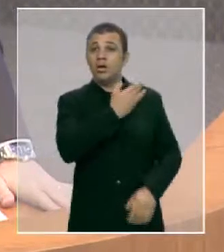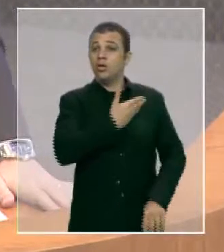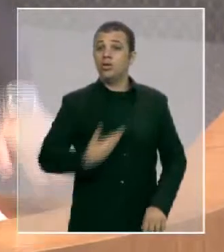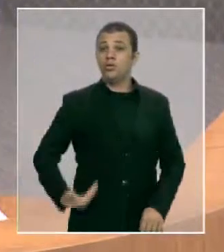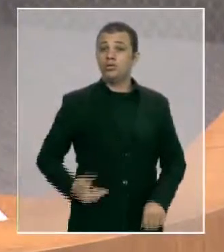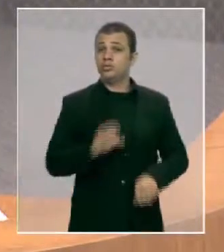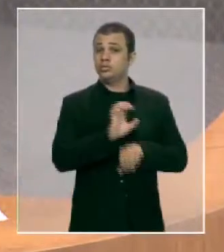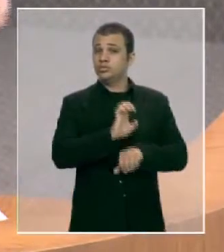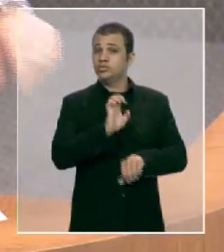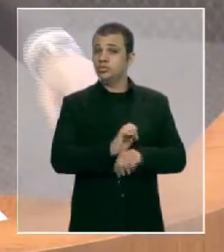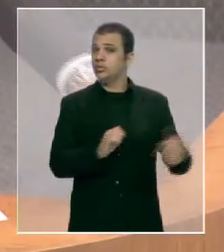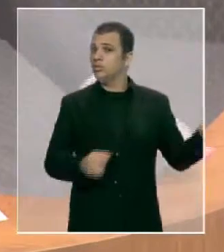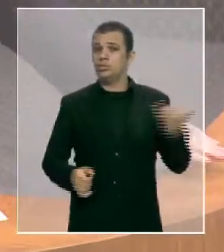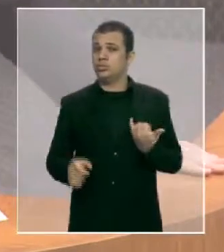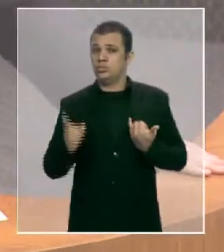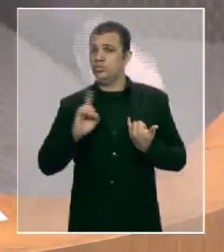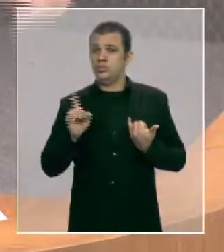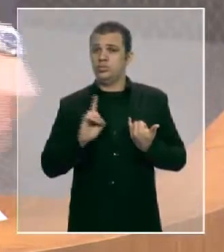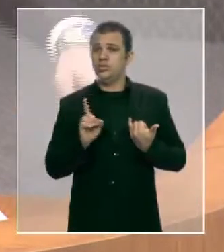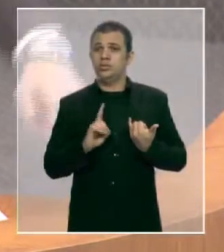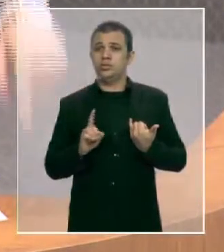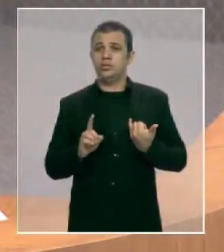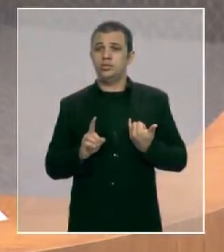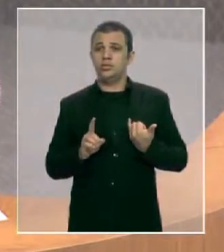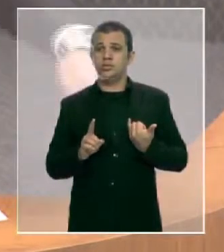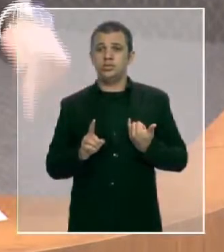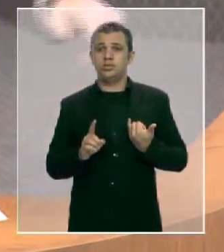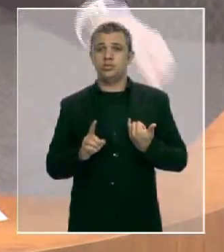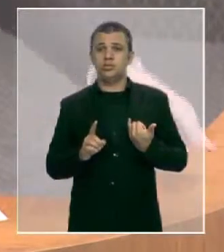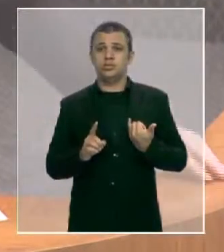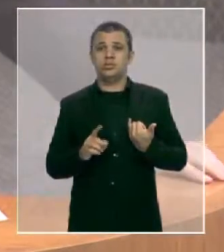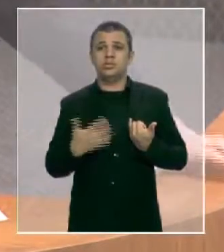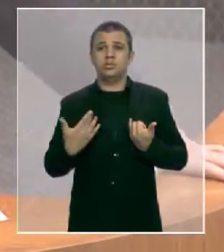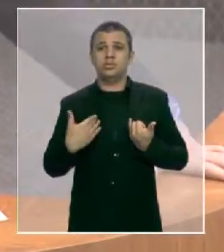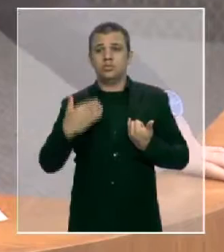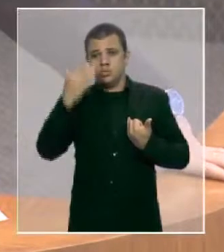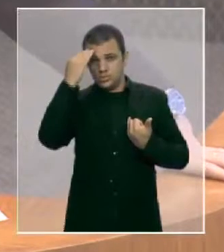não dá informação solicitada dentro do prazo que a lei federal